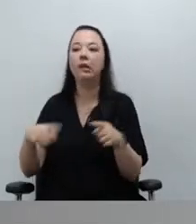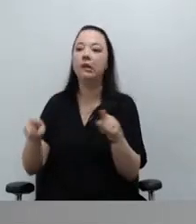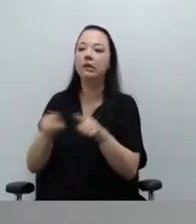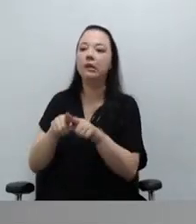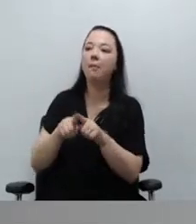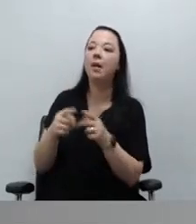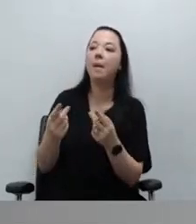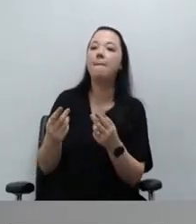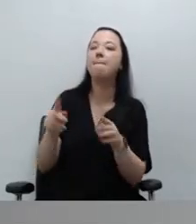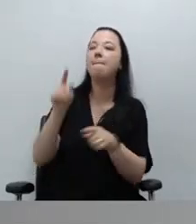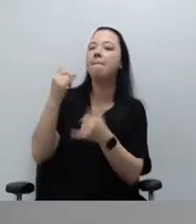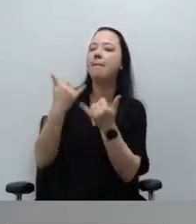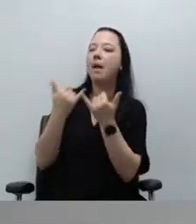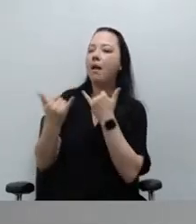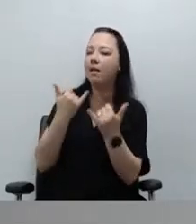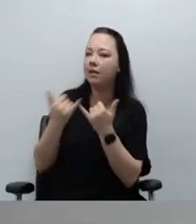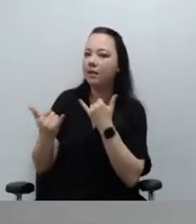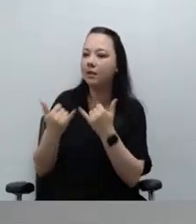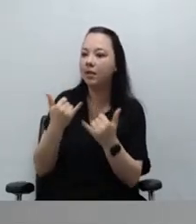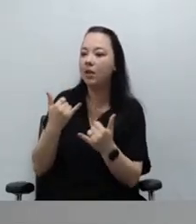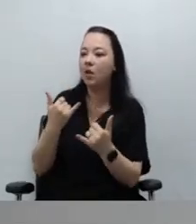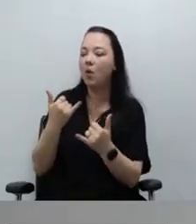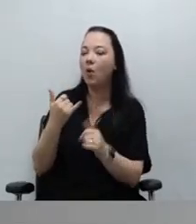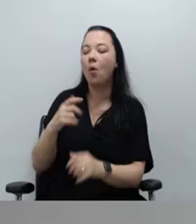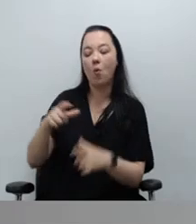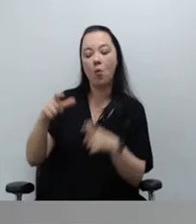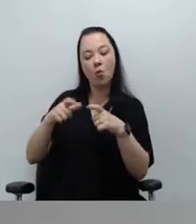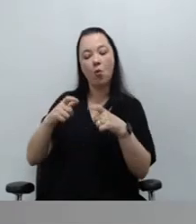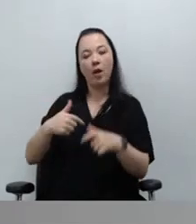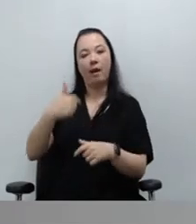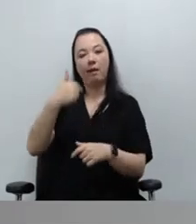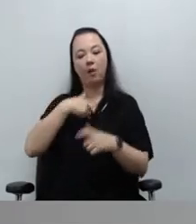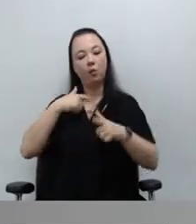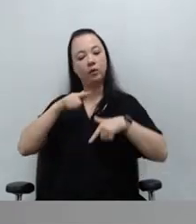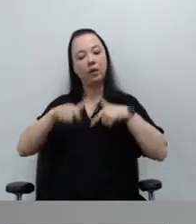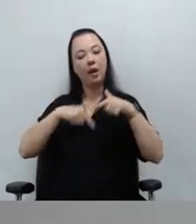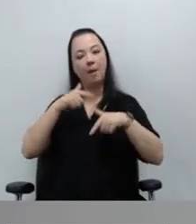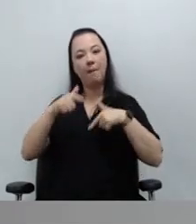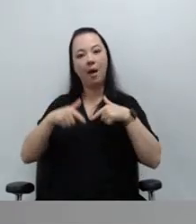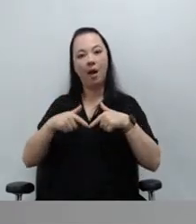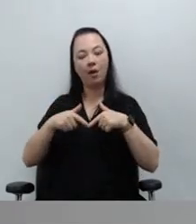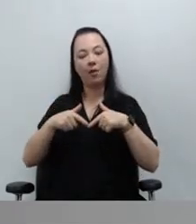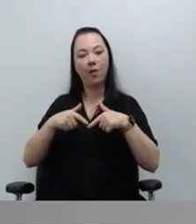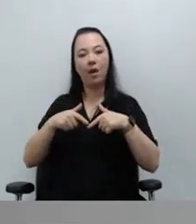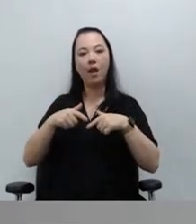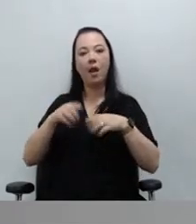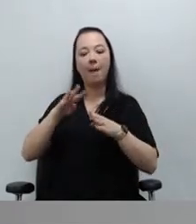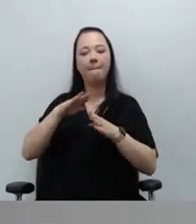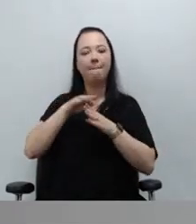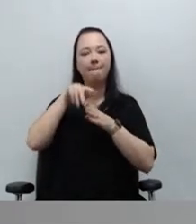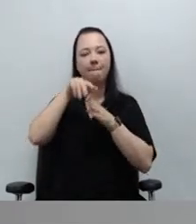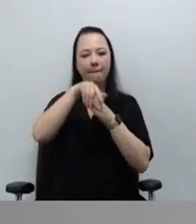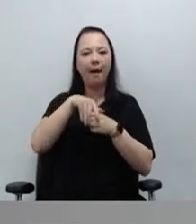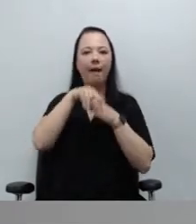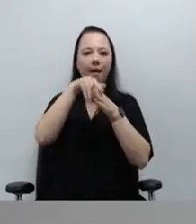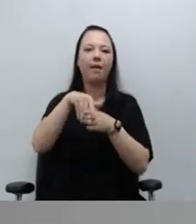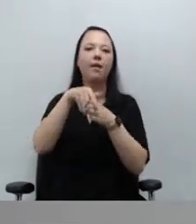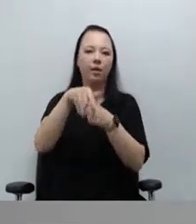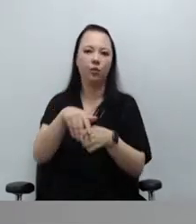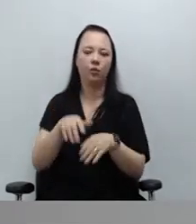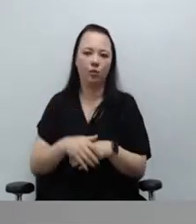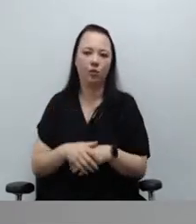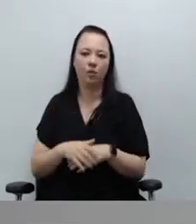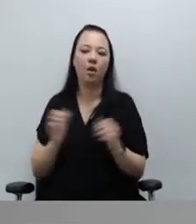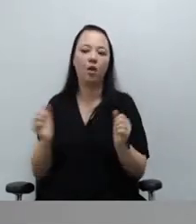à unidade em que eu atuo, que é ordinariamente, que é Barretos, em que a infância é acumulada com a